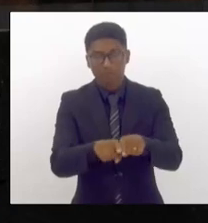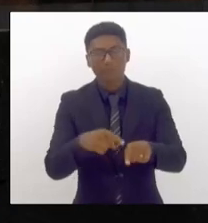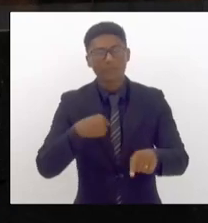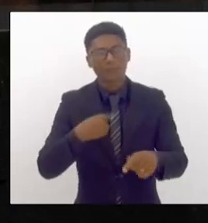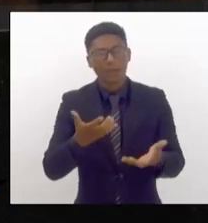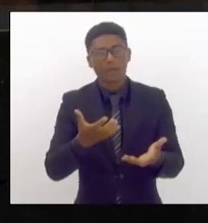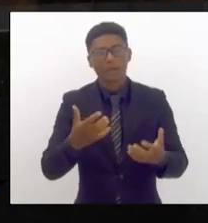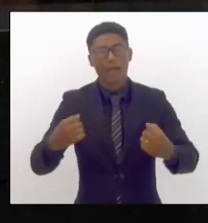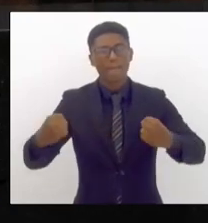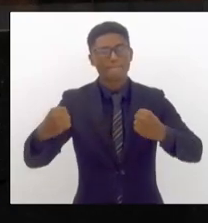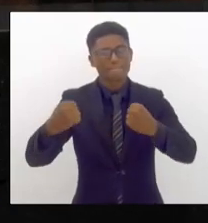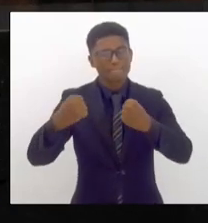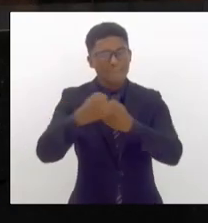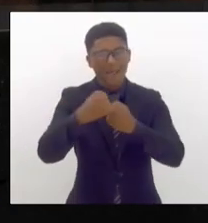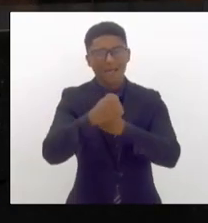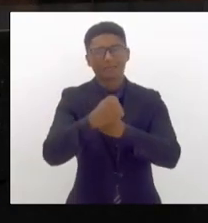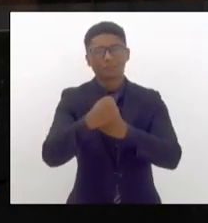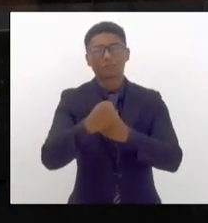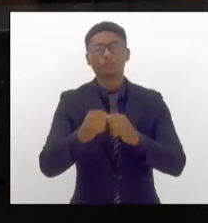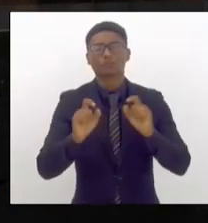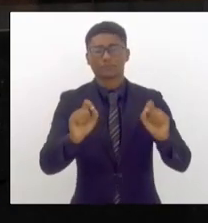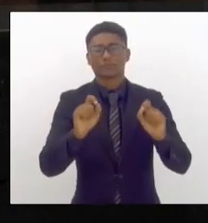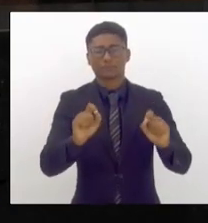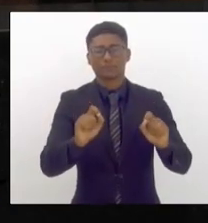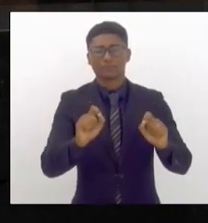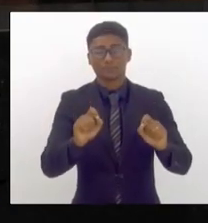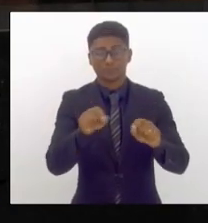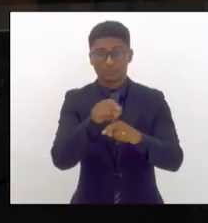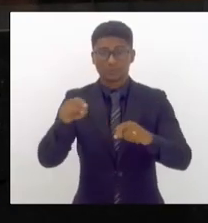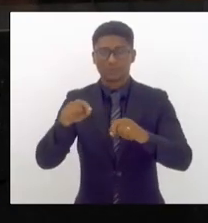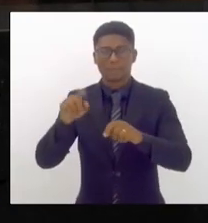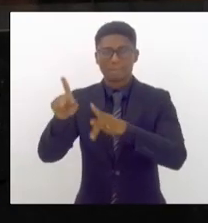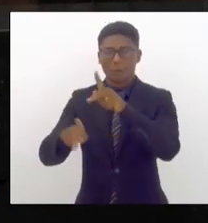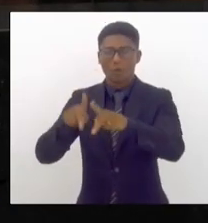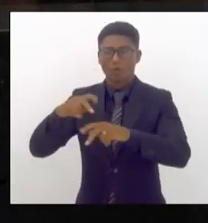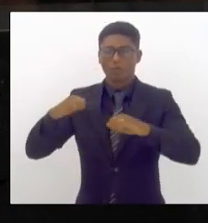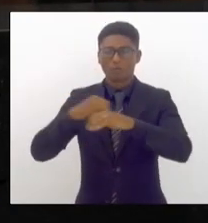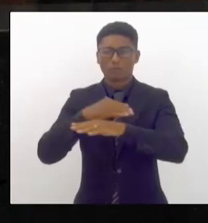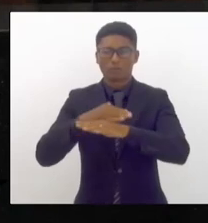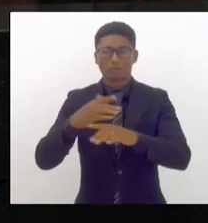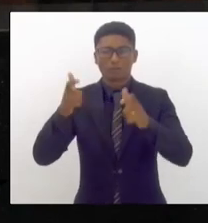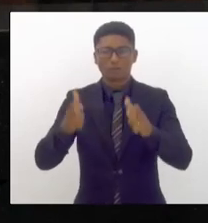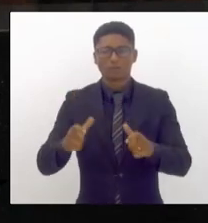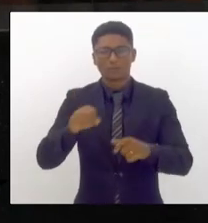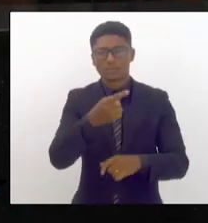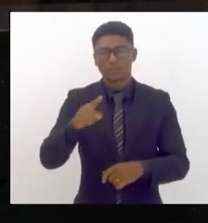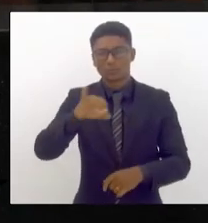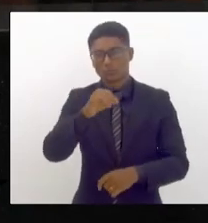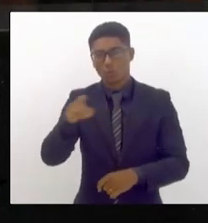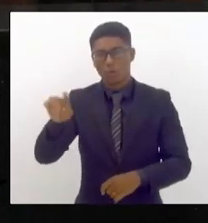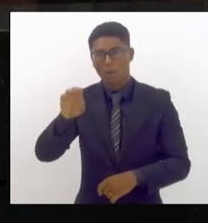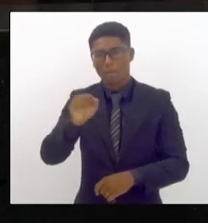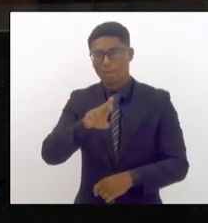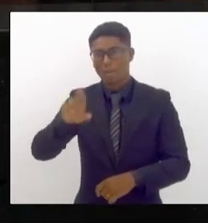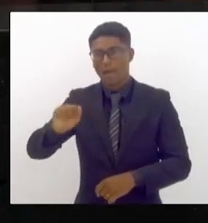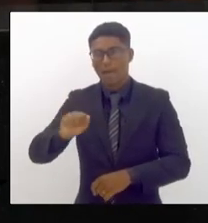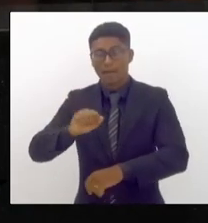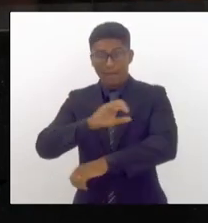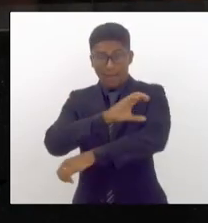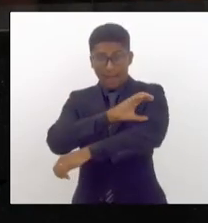muito afetuoso para os municípios para a população de São João da Barra Campos São Francisco